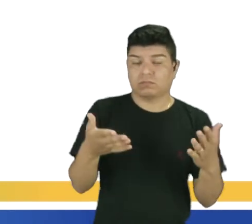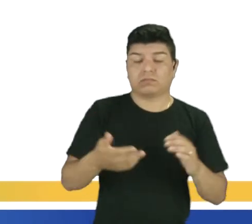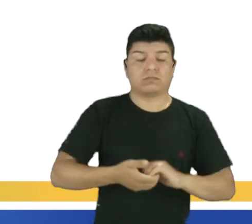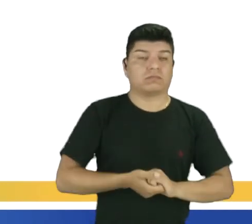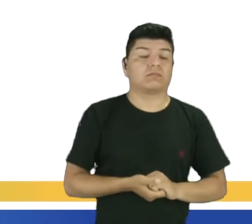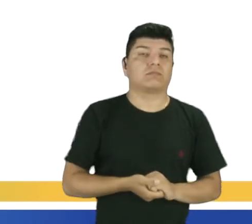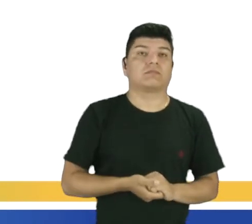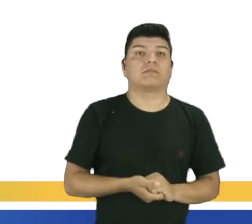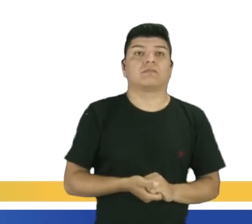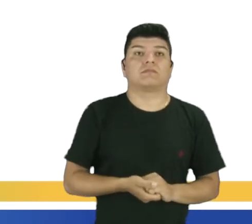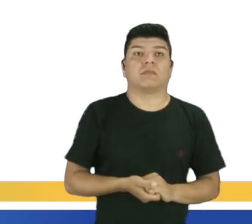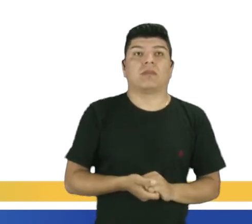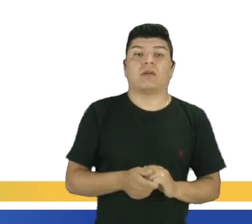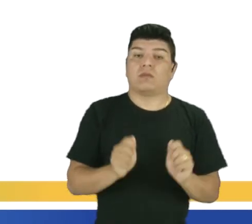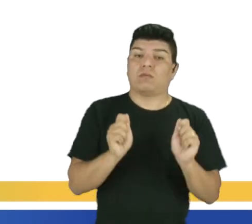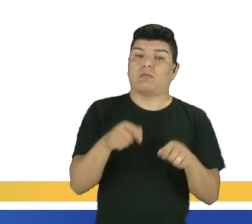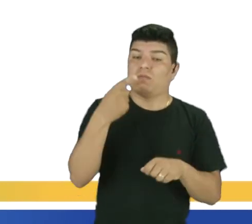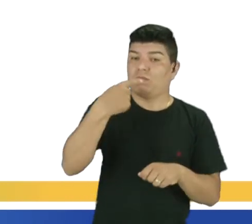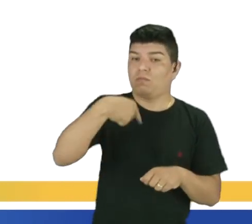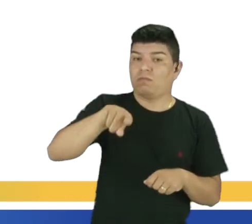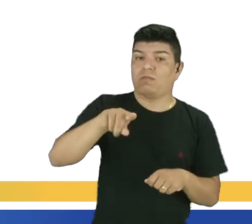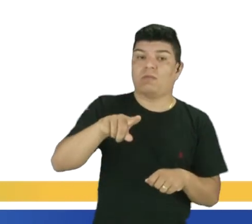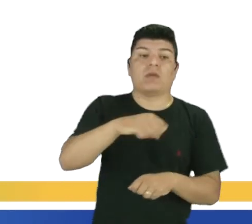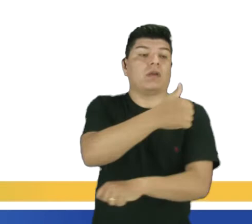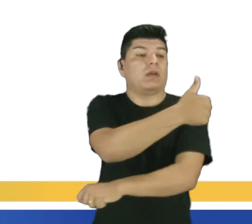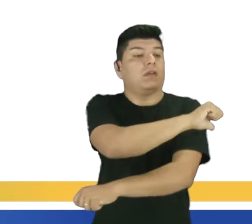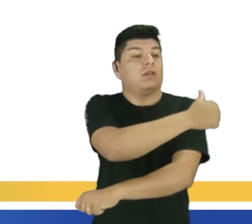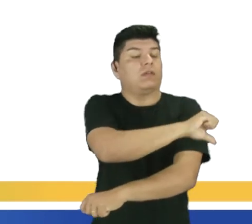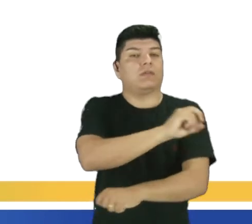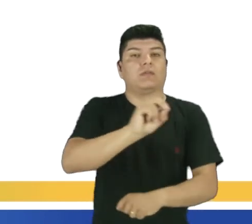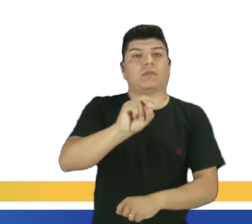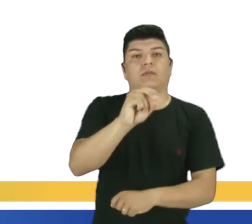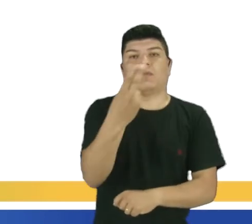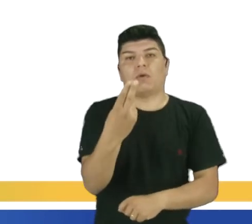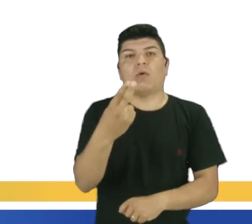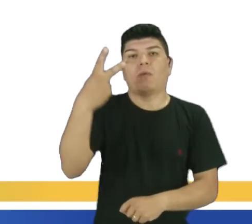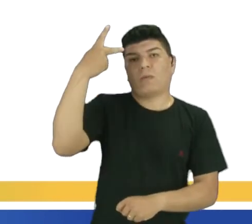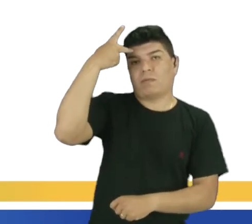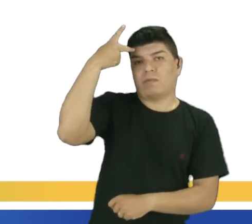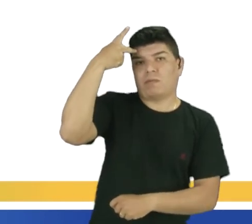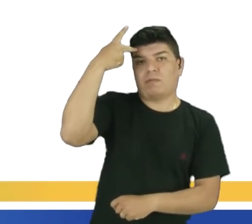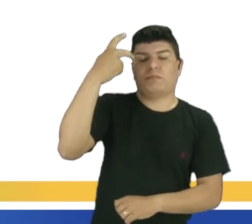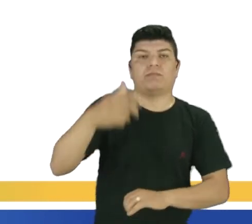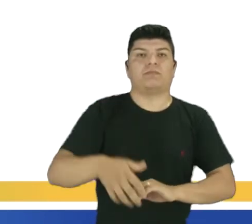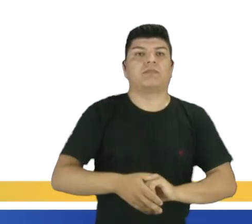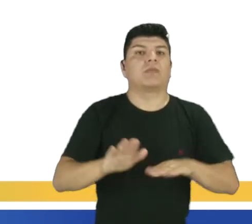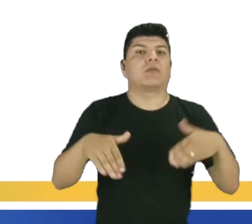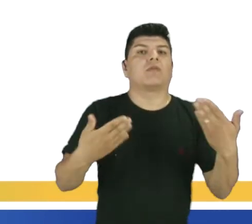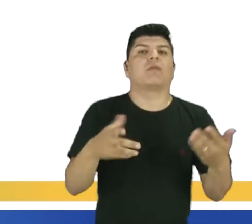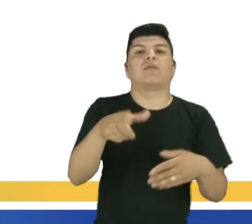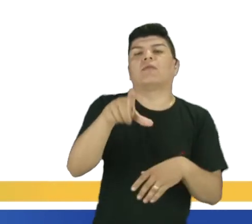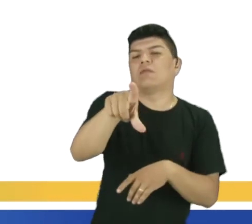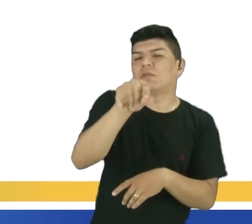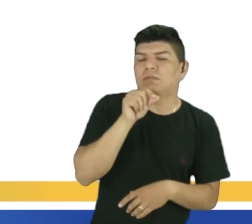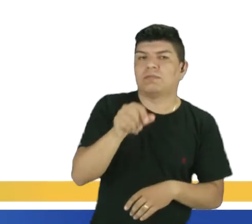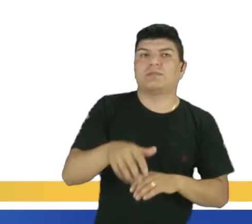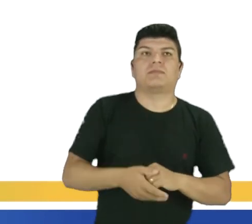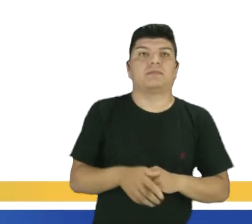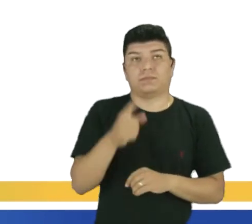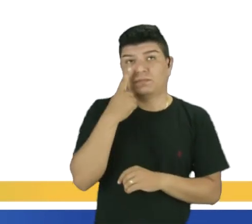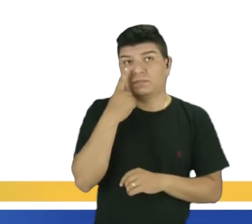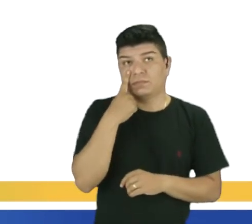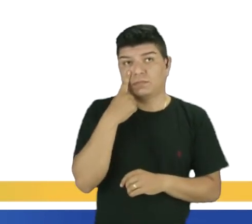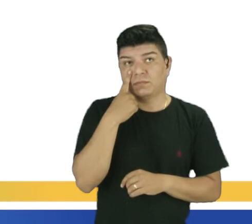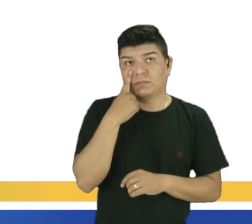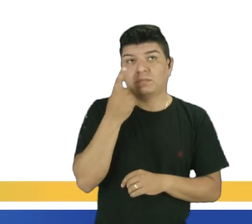you prefer? Podemos ir ou para o Rio de Janeiro ou para São Paulo. Qual você prefere? Então, observe. Either,